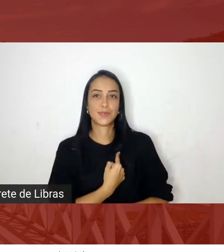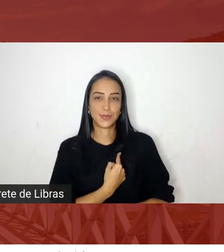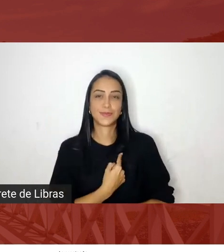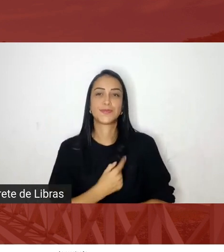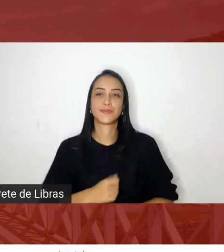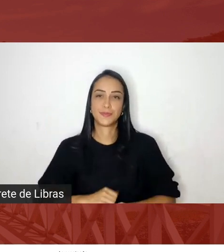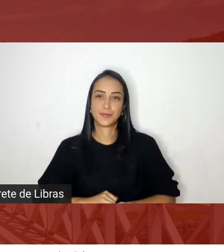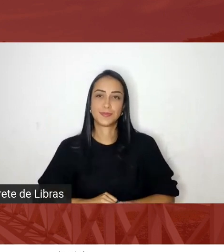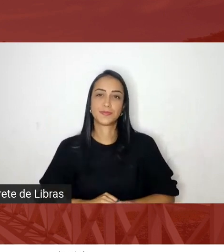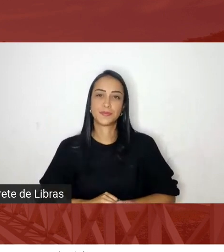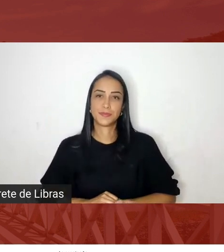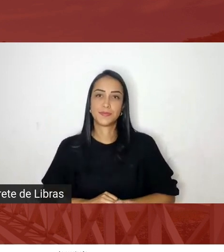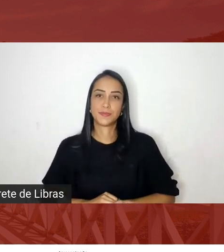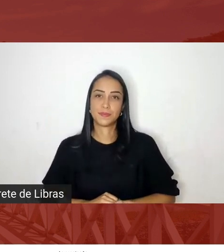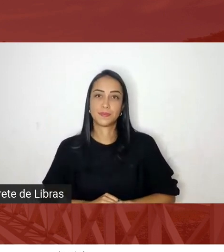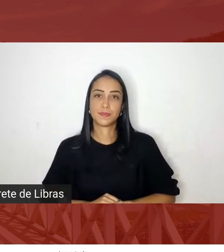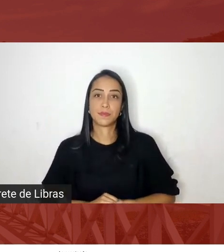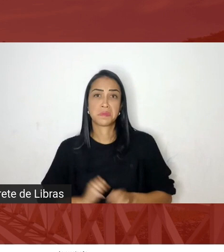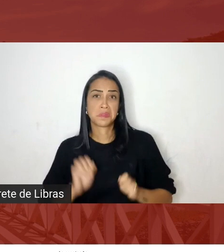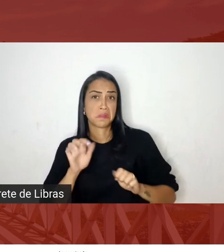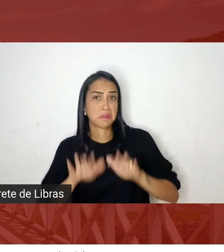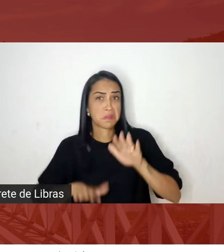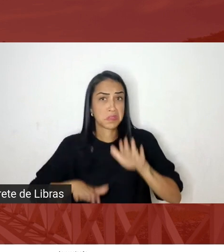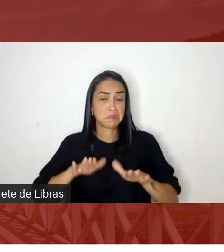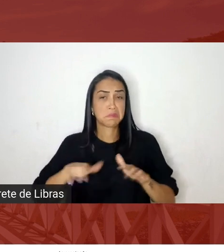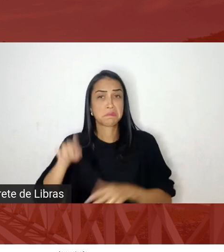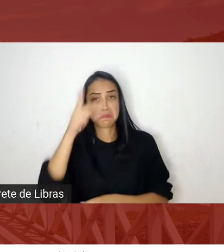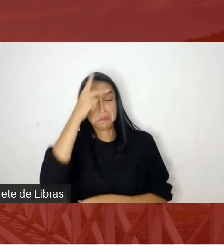muitas vezes as pessoas que